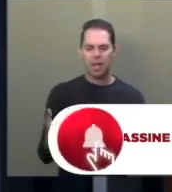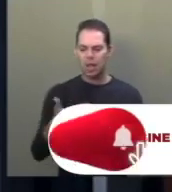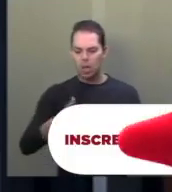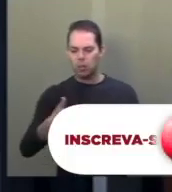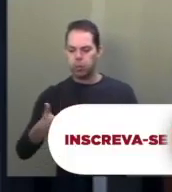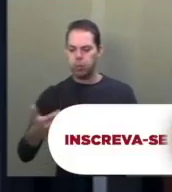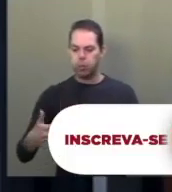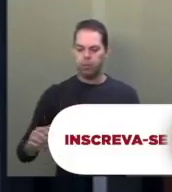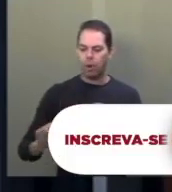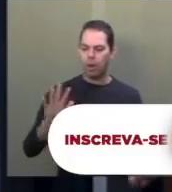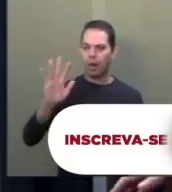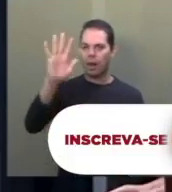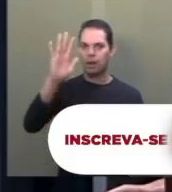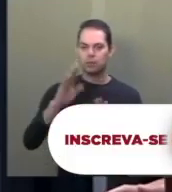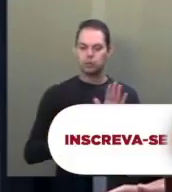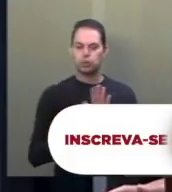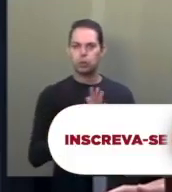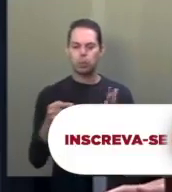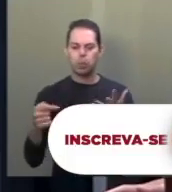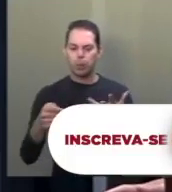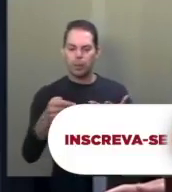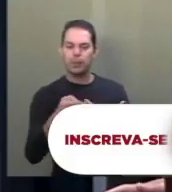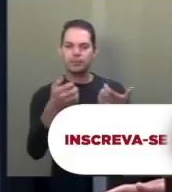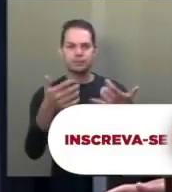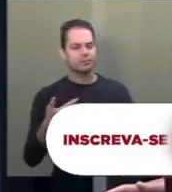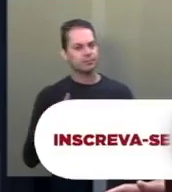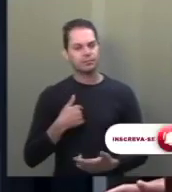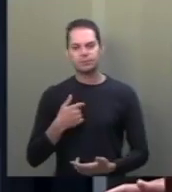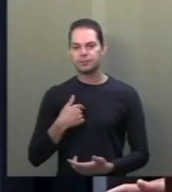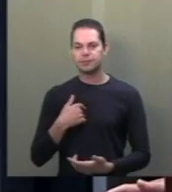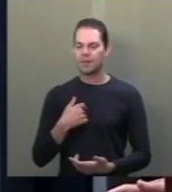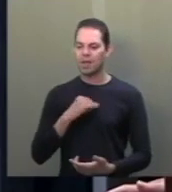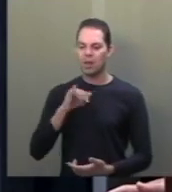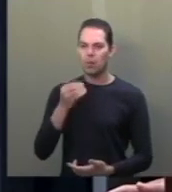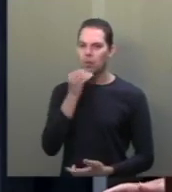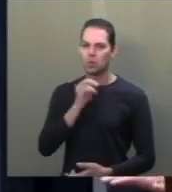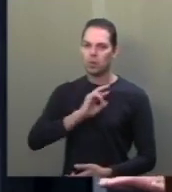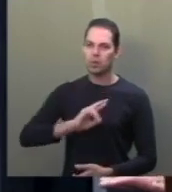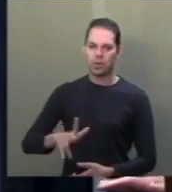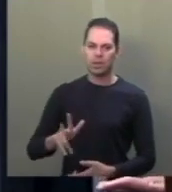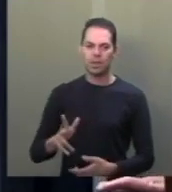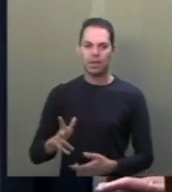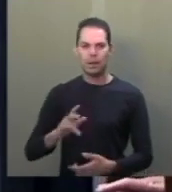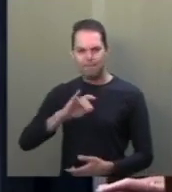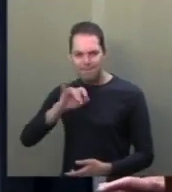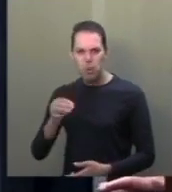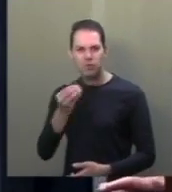no país. Não considero oportuno, portanto, valer-se